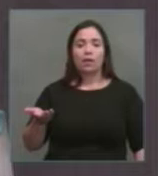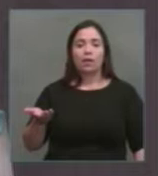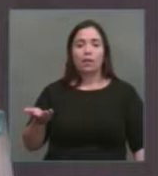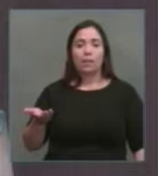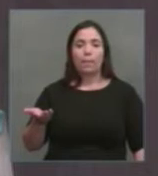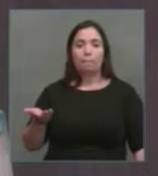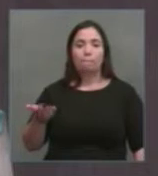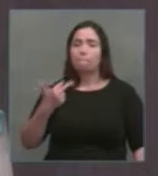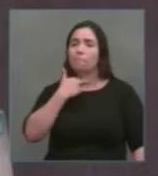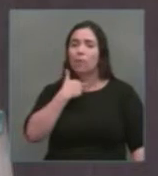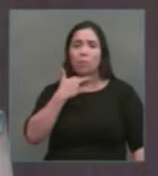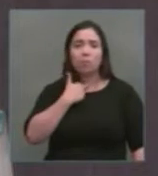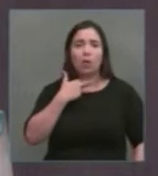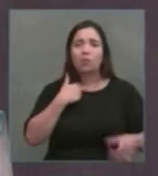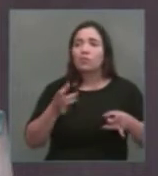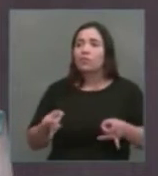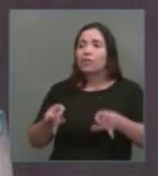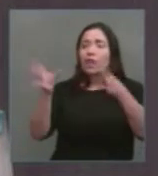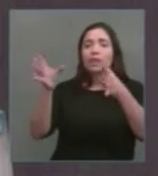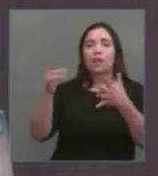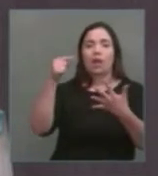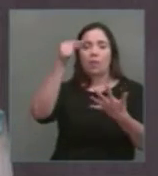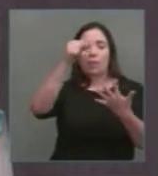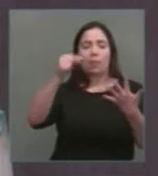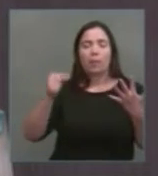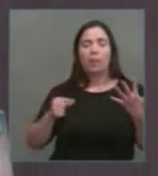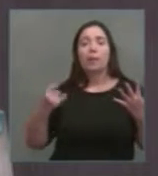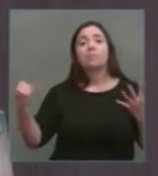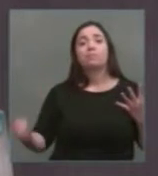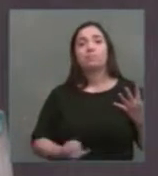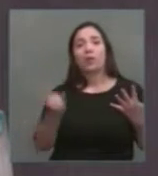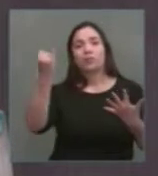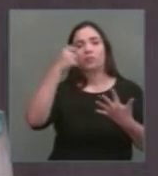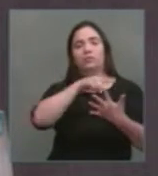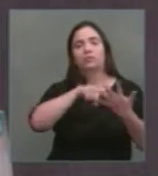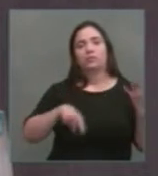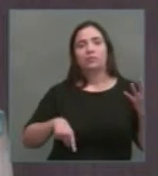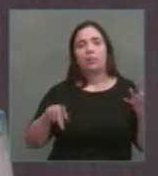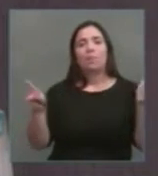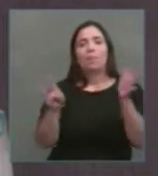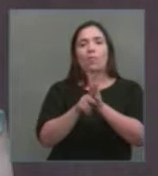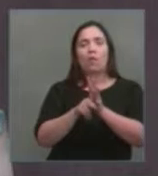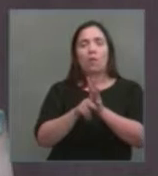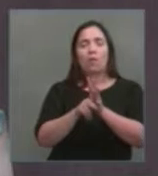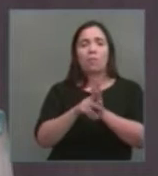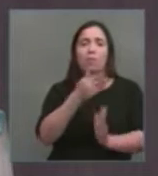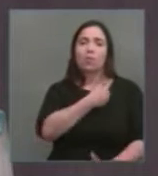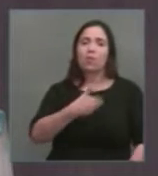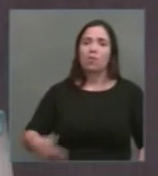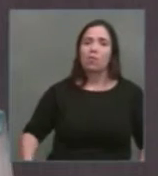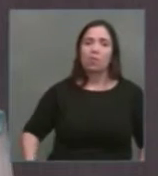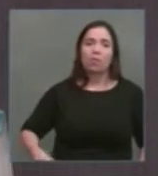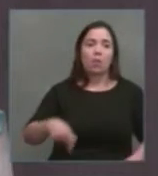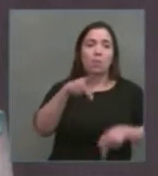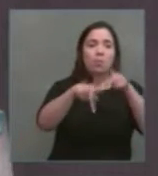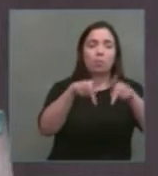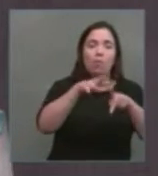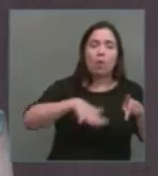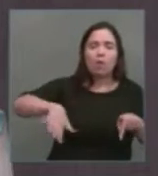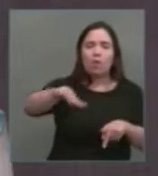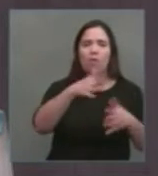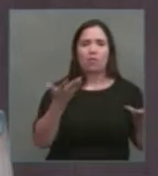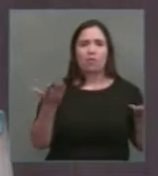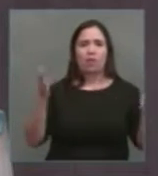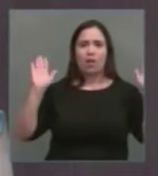setores estratégicos às corporações privadas, infraestrutura viária, infraestrutura